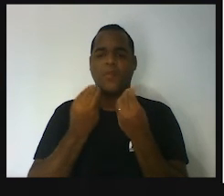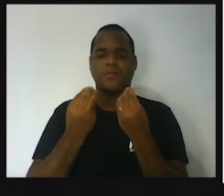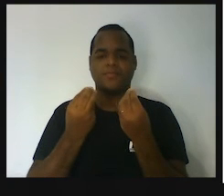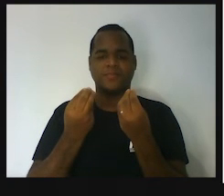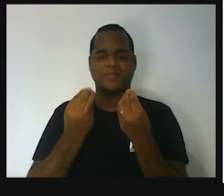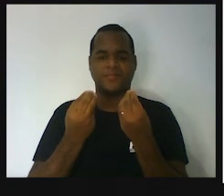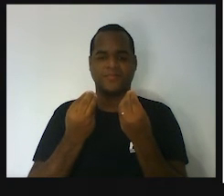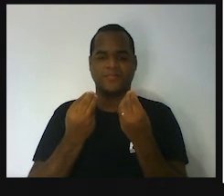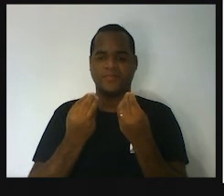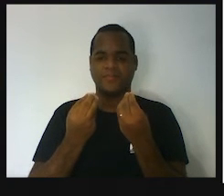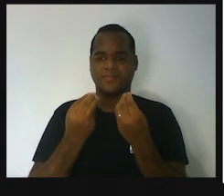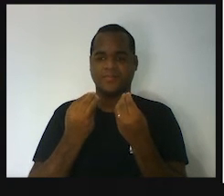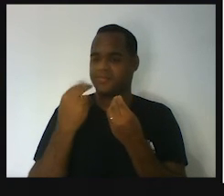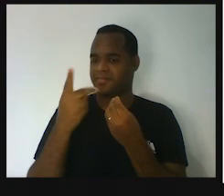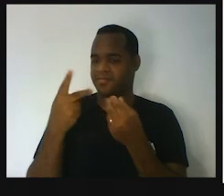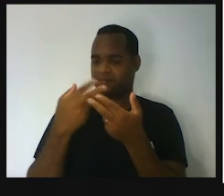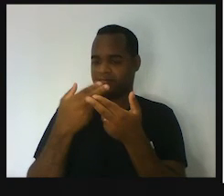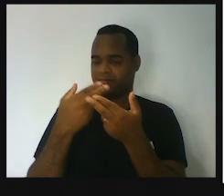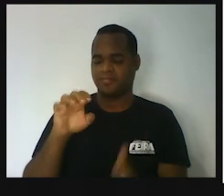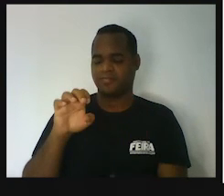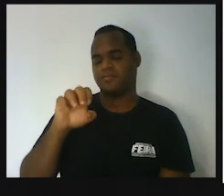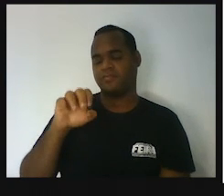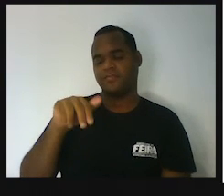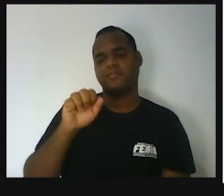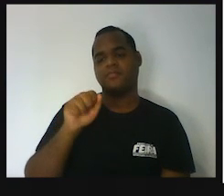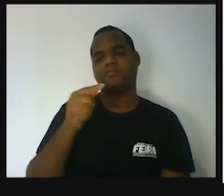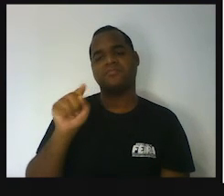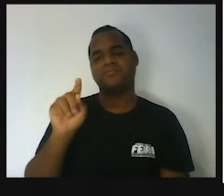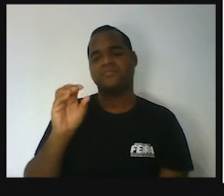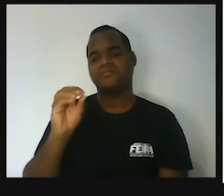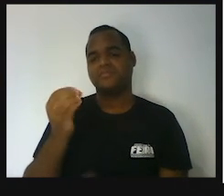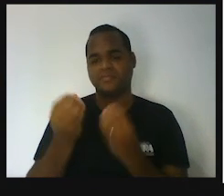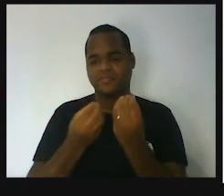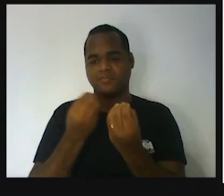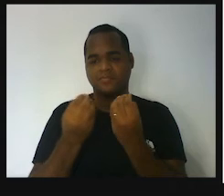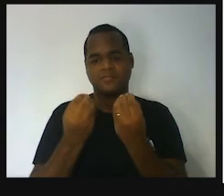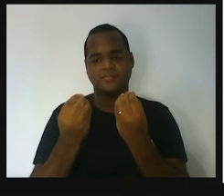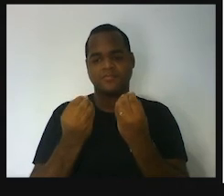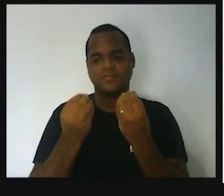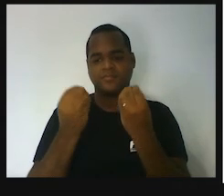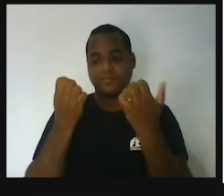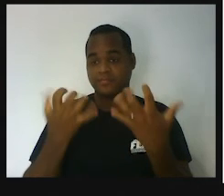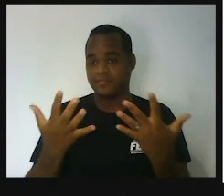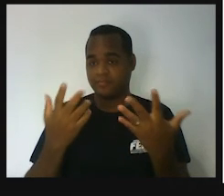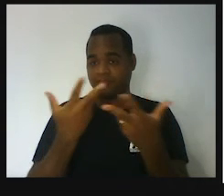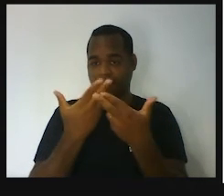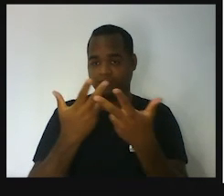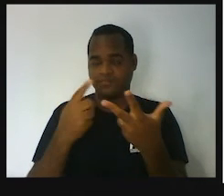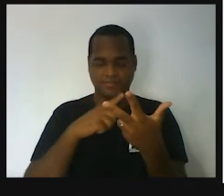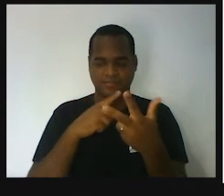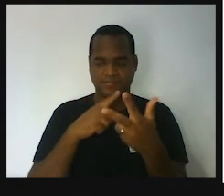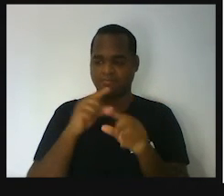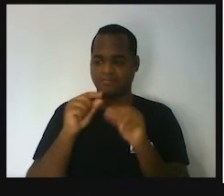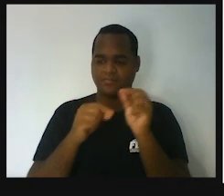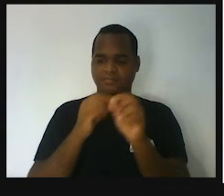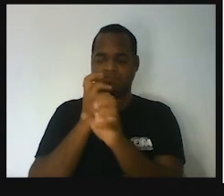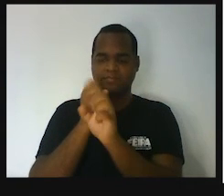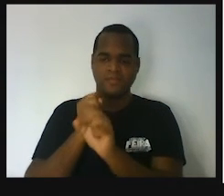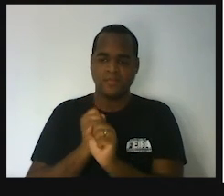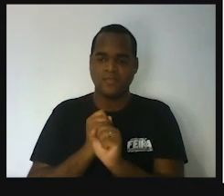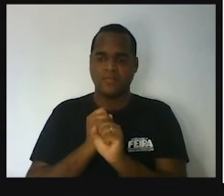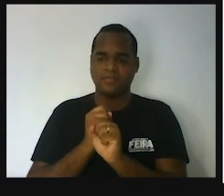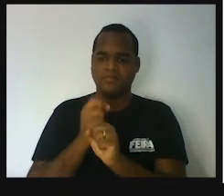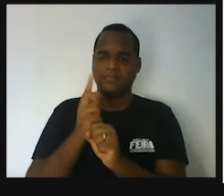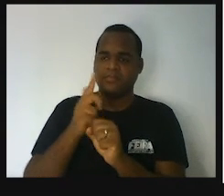para essas equações? Bom, a parte de cálculo já é